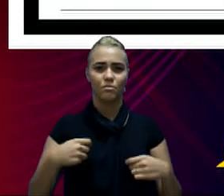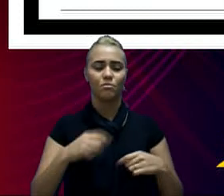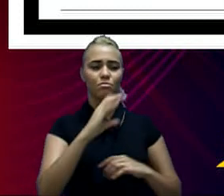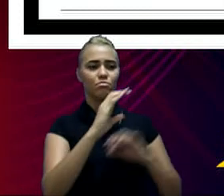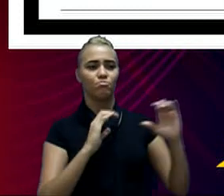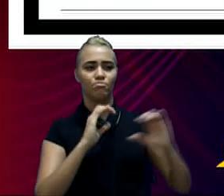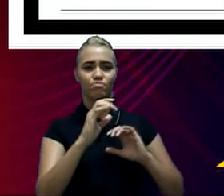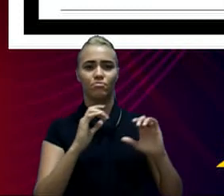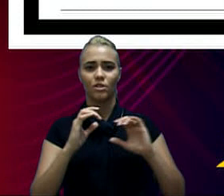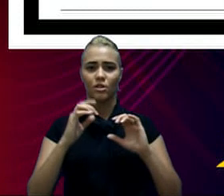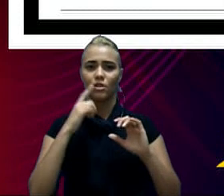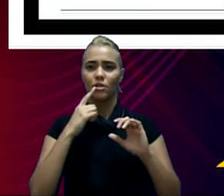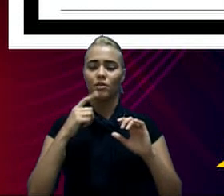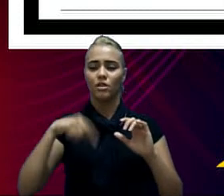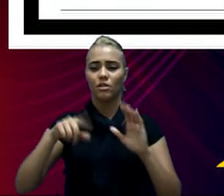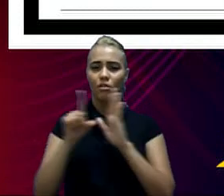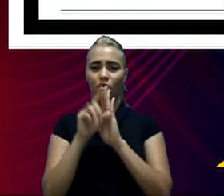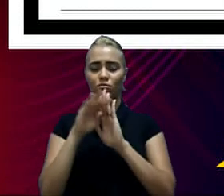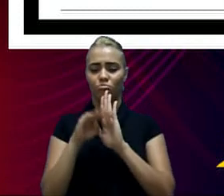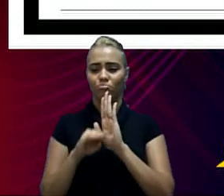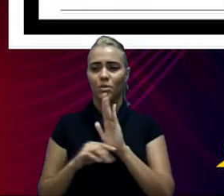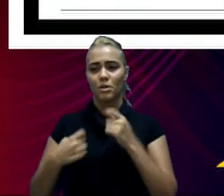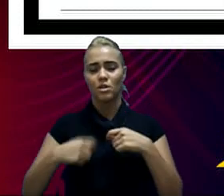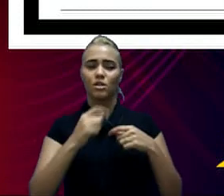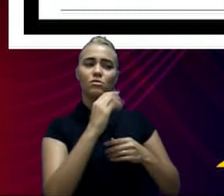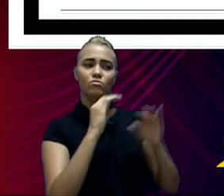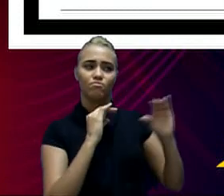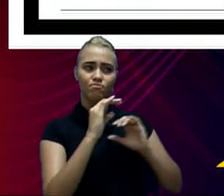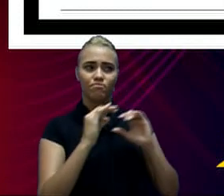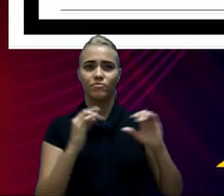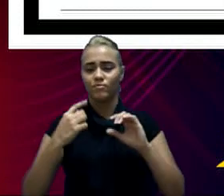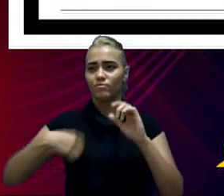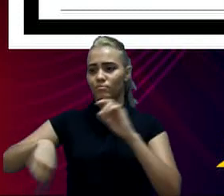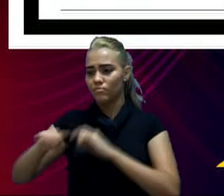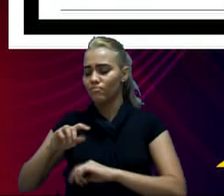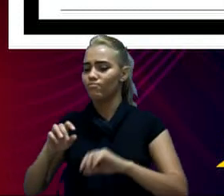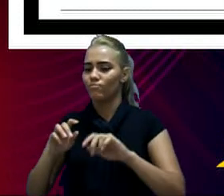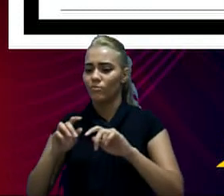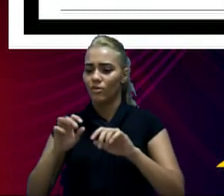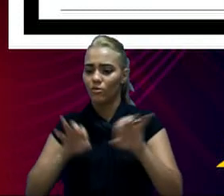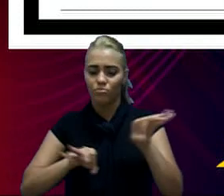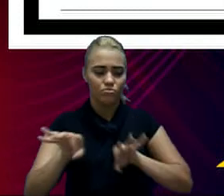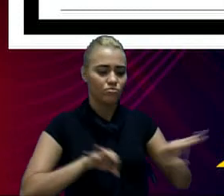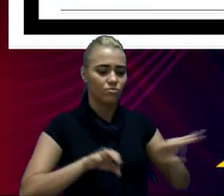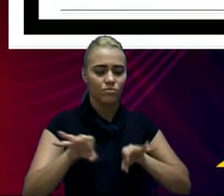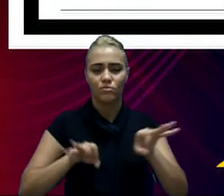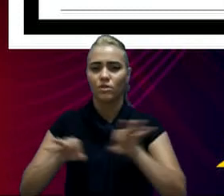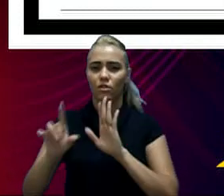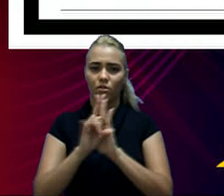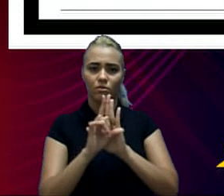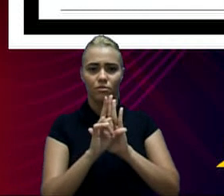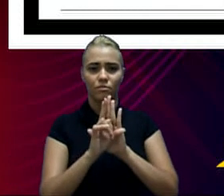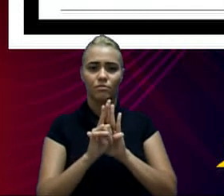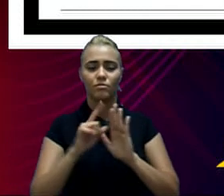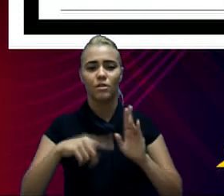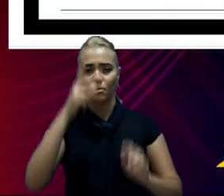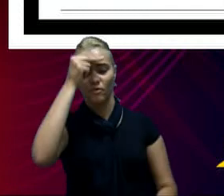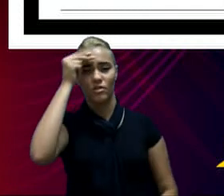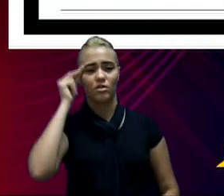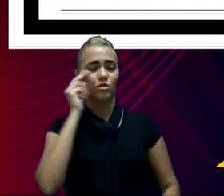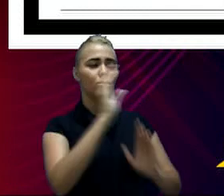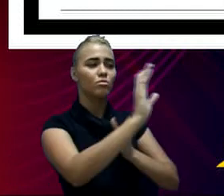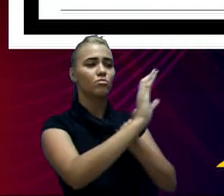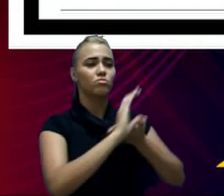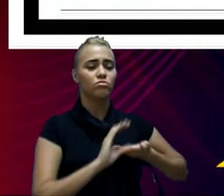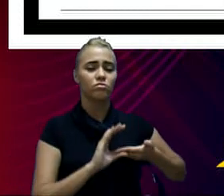para manutenção do Legislativo. Vejam que, no ano de 2020, a Câmara, a Prefeitura transferiu ao